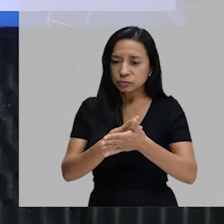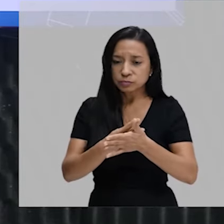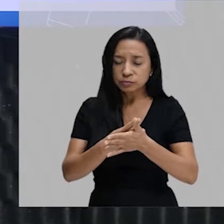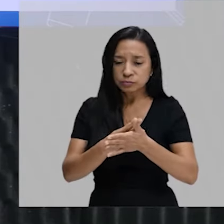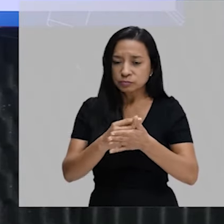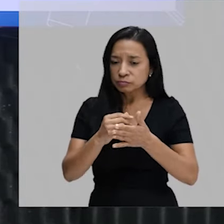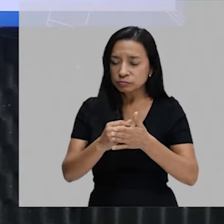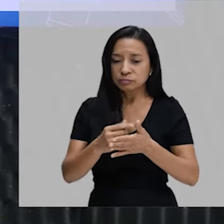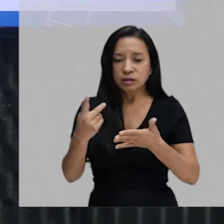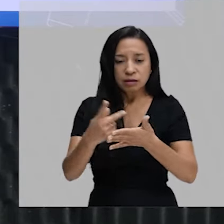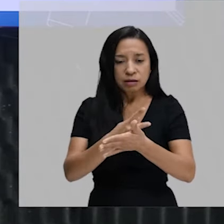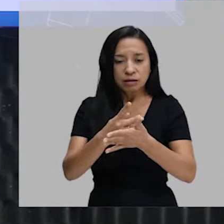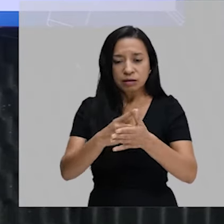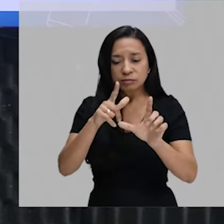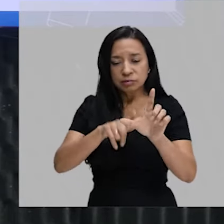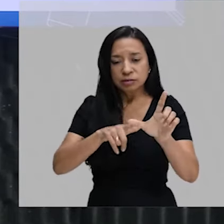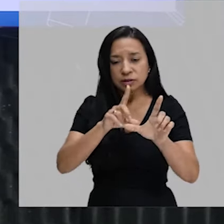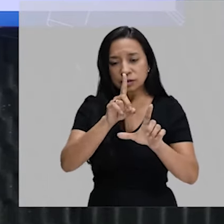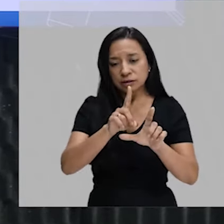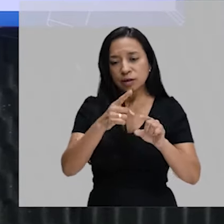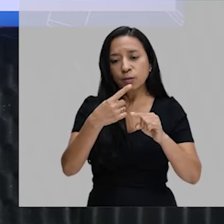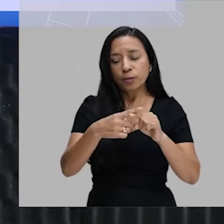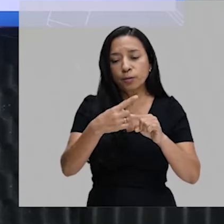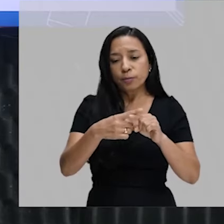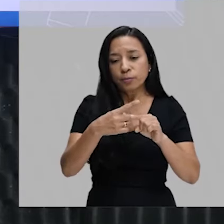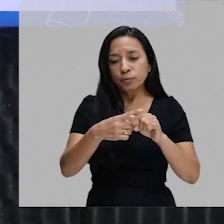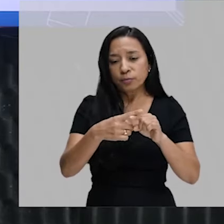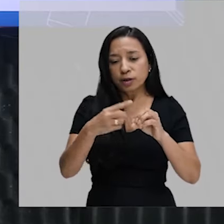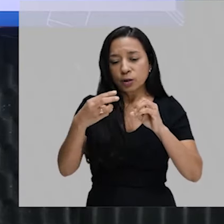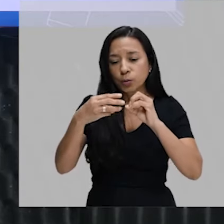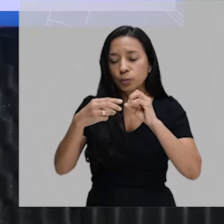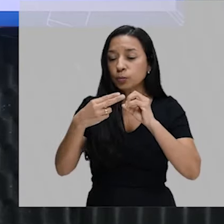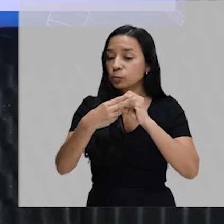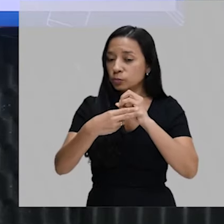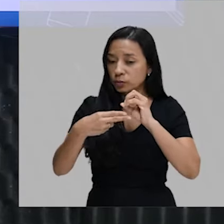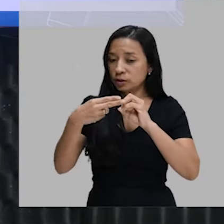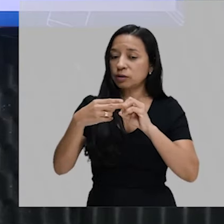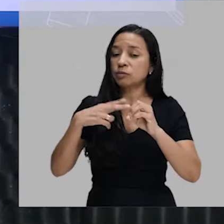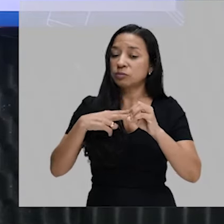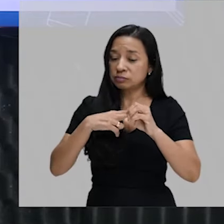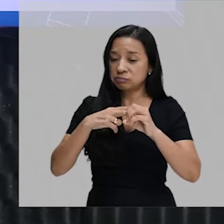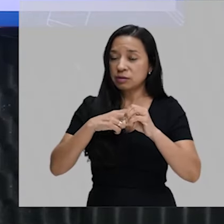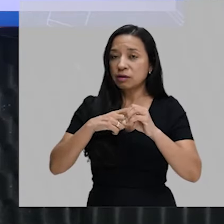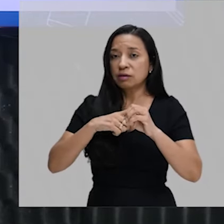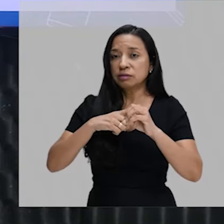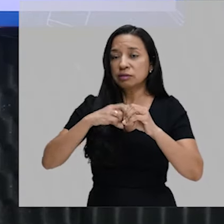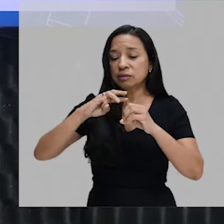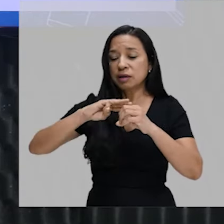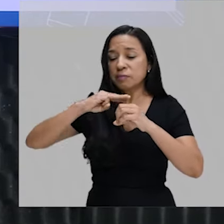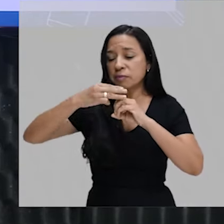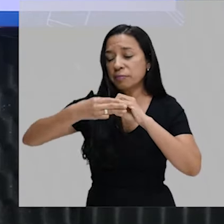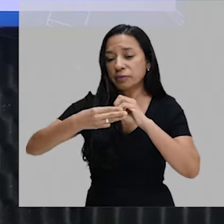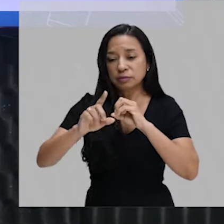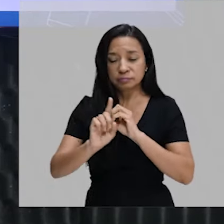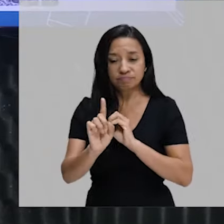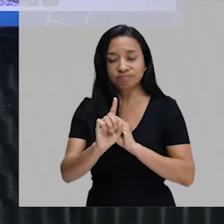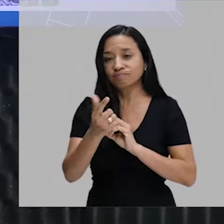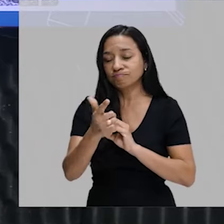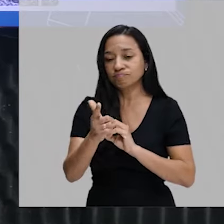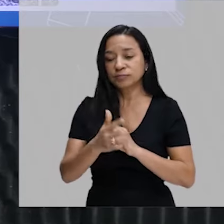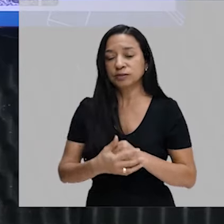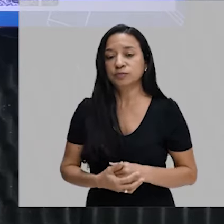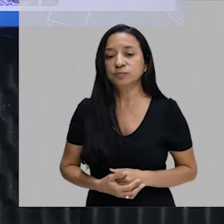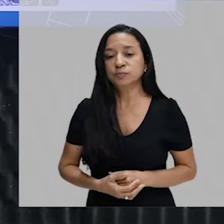errado a letra D por conta que ele está falando que no nucleolo existe membrana, delimitando os limites do nucleolo.